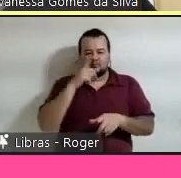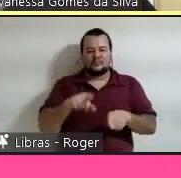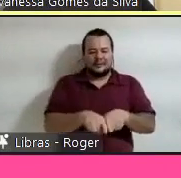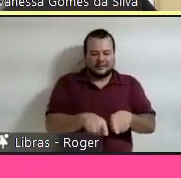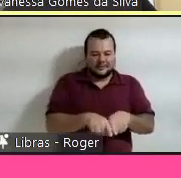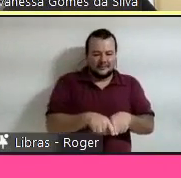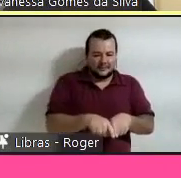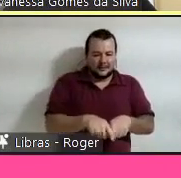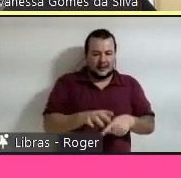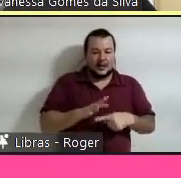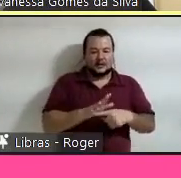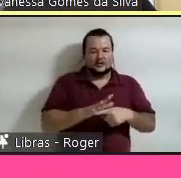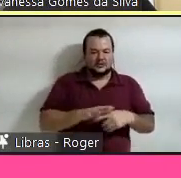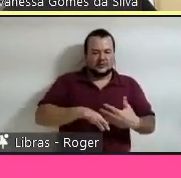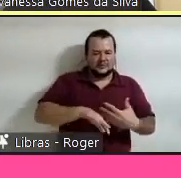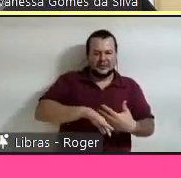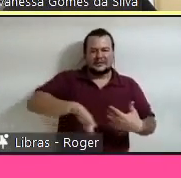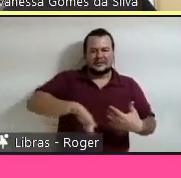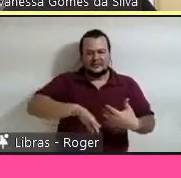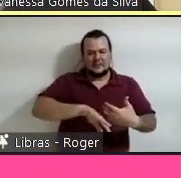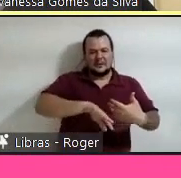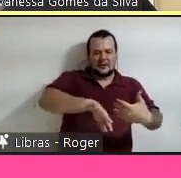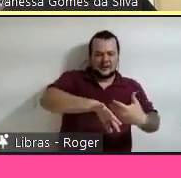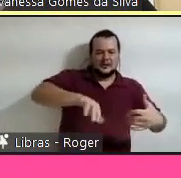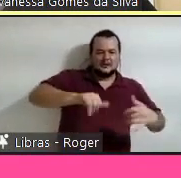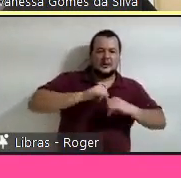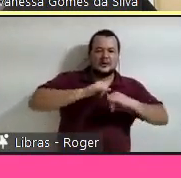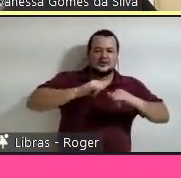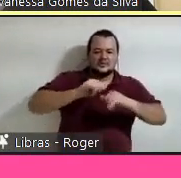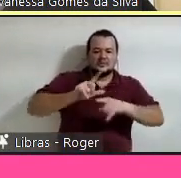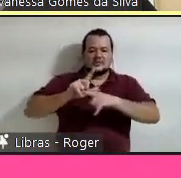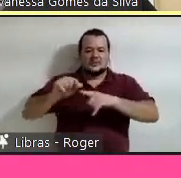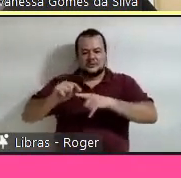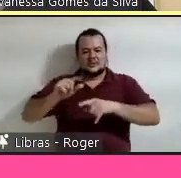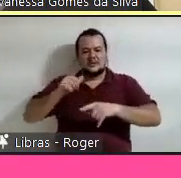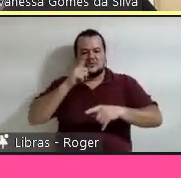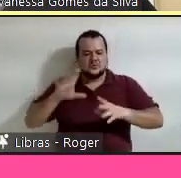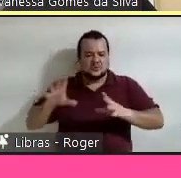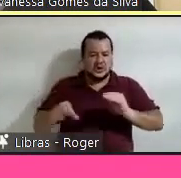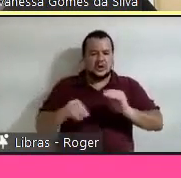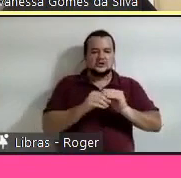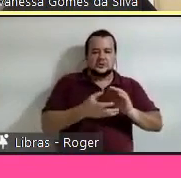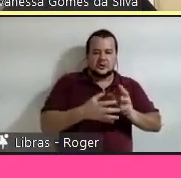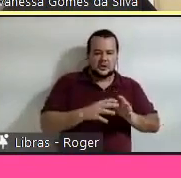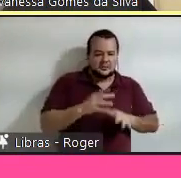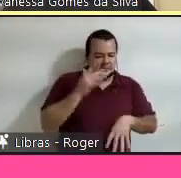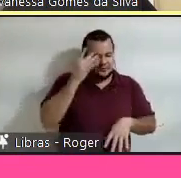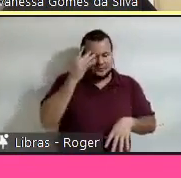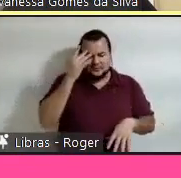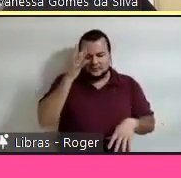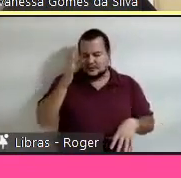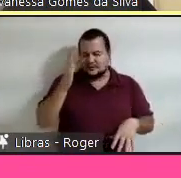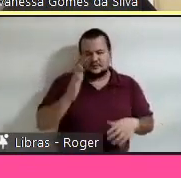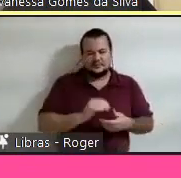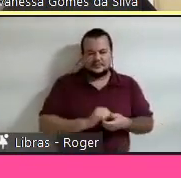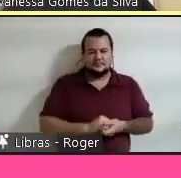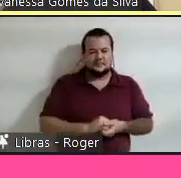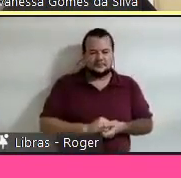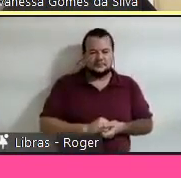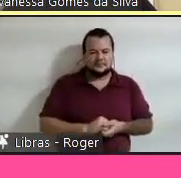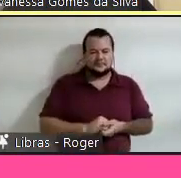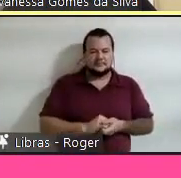de saída, então adicionar gráficos também é tranquilo no front,